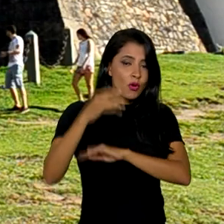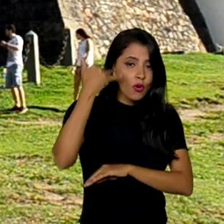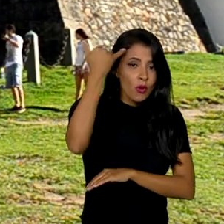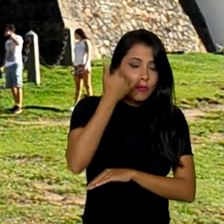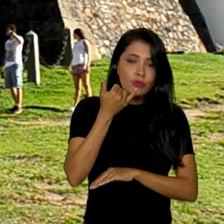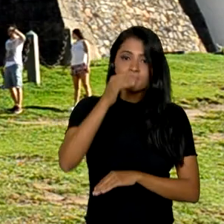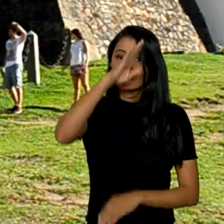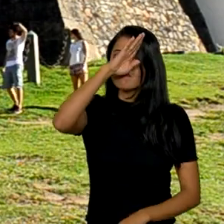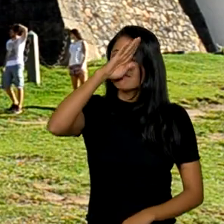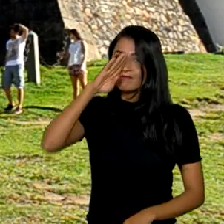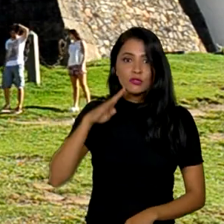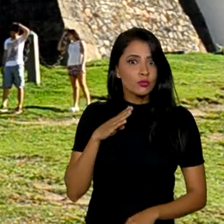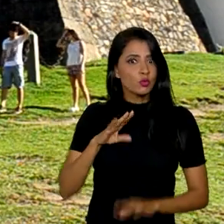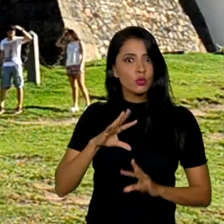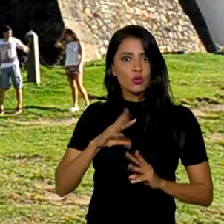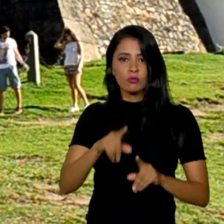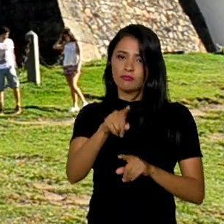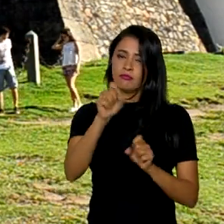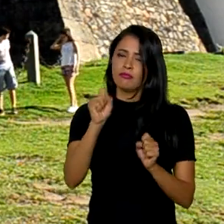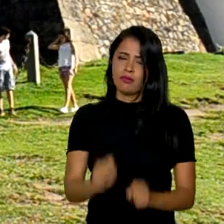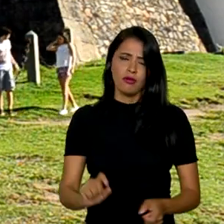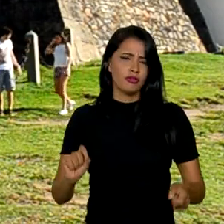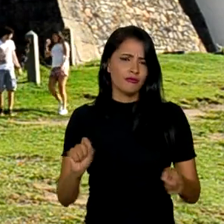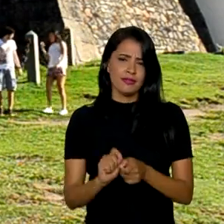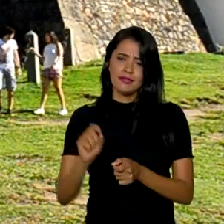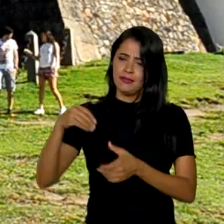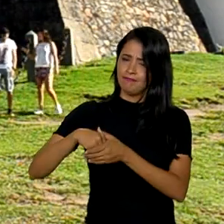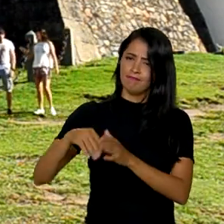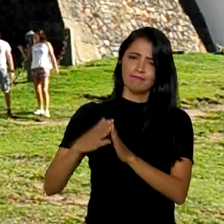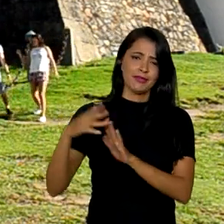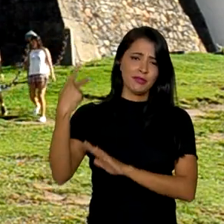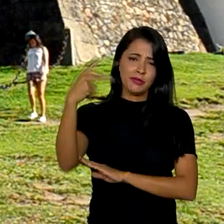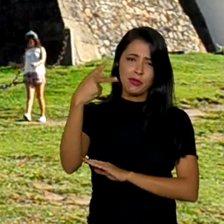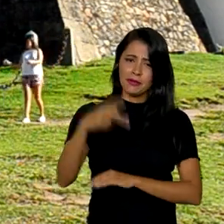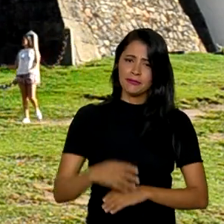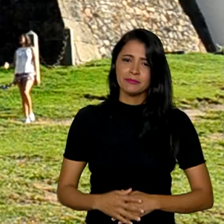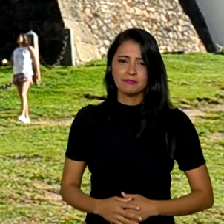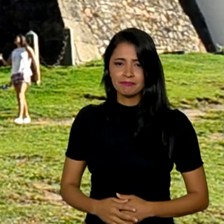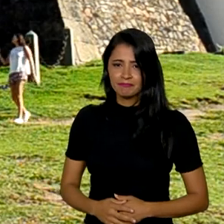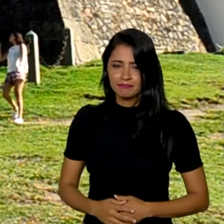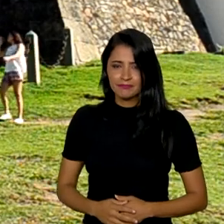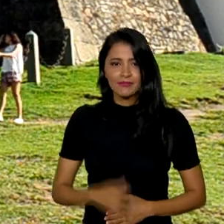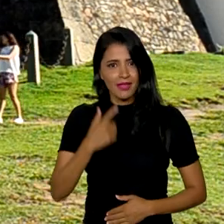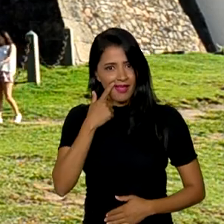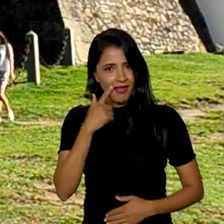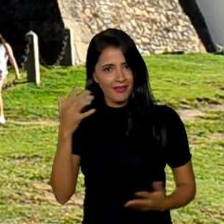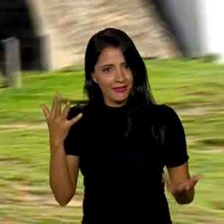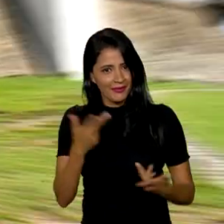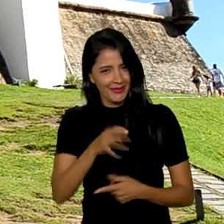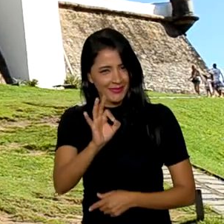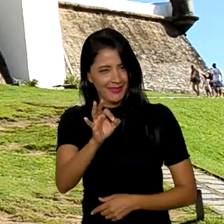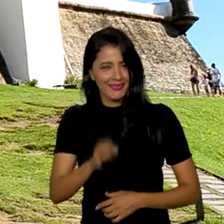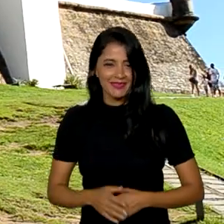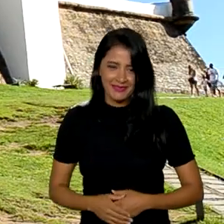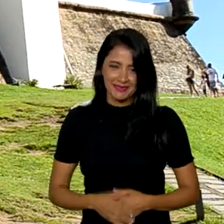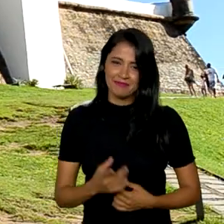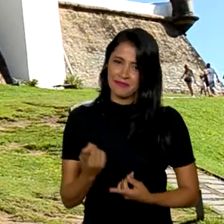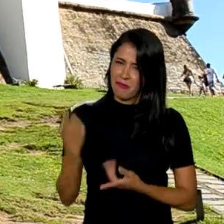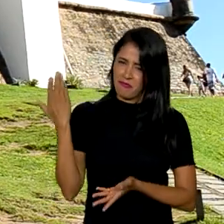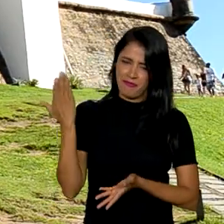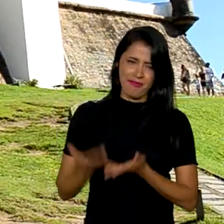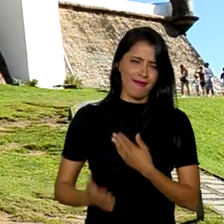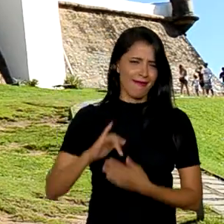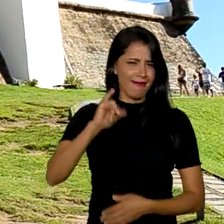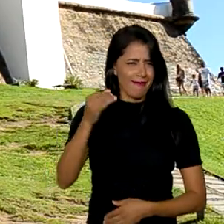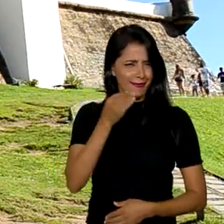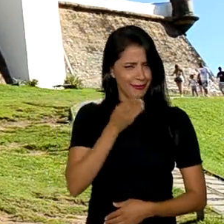totalmente gratuito e que você pode fazer sem sair do conforto da sua casa. Sensacional, né? No pierdo desesta